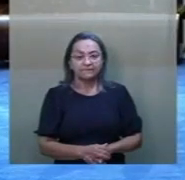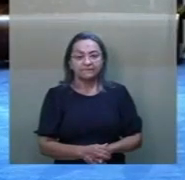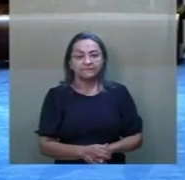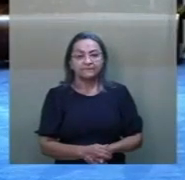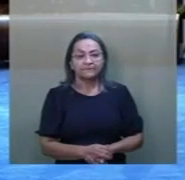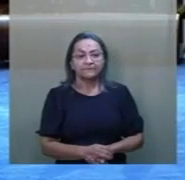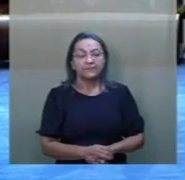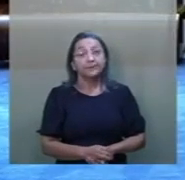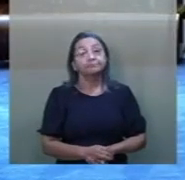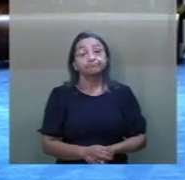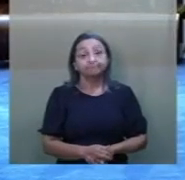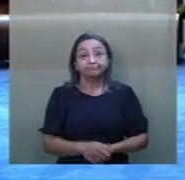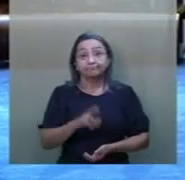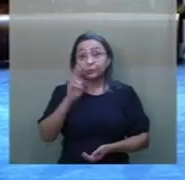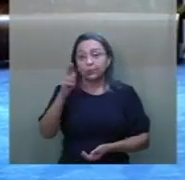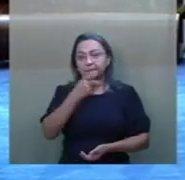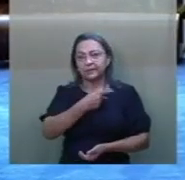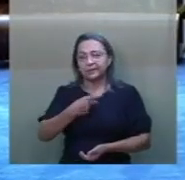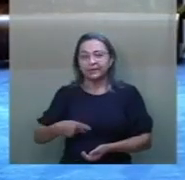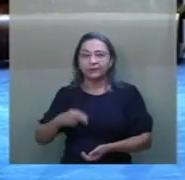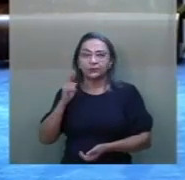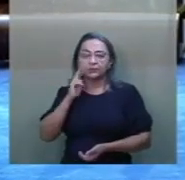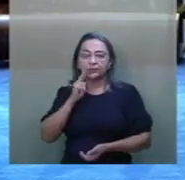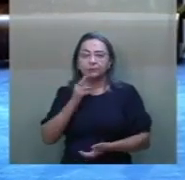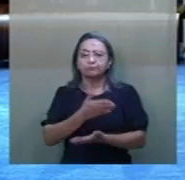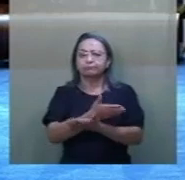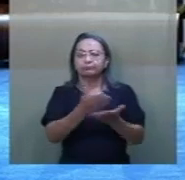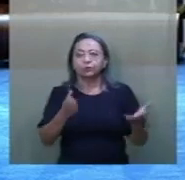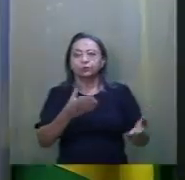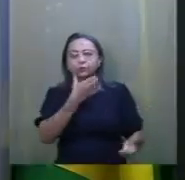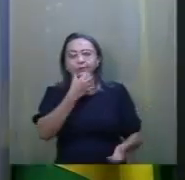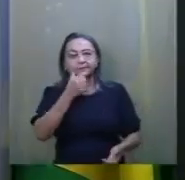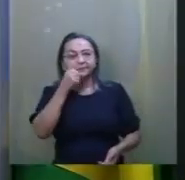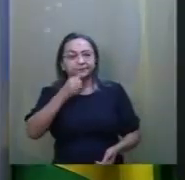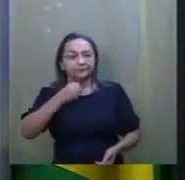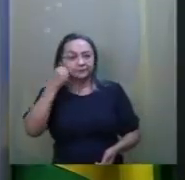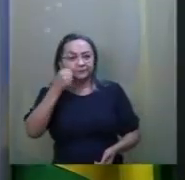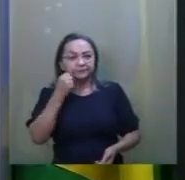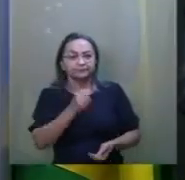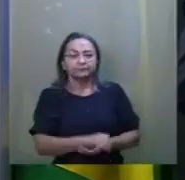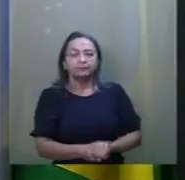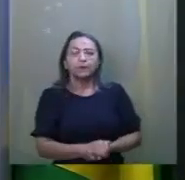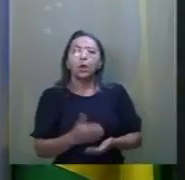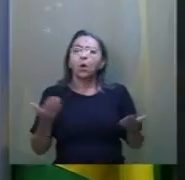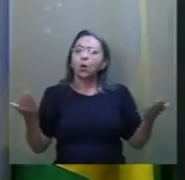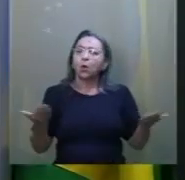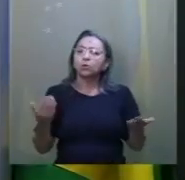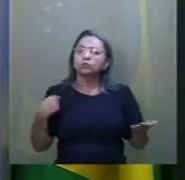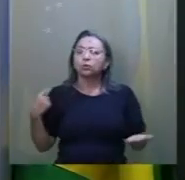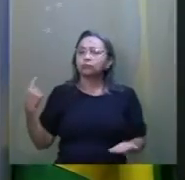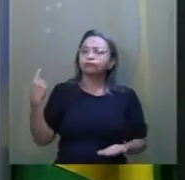Senhor Presidente, senhoras e senhores senadores, hoje eu venho aqui